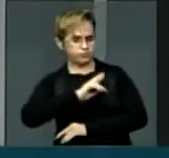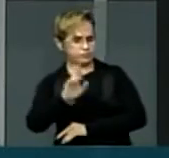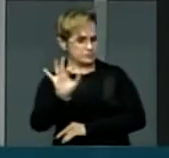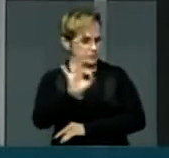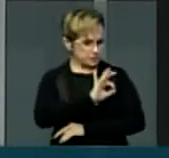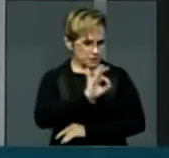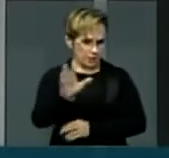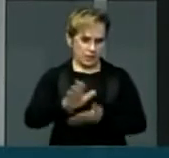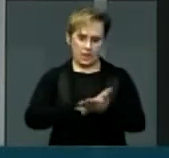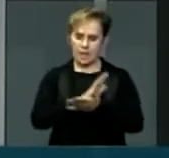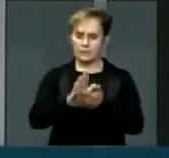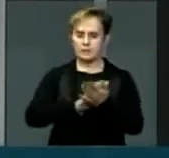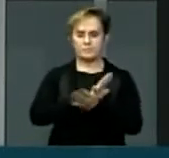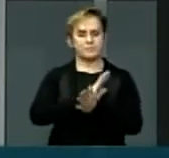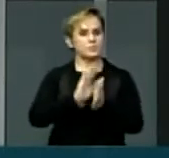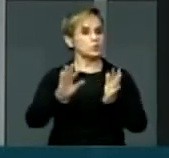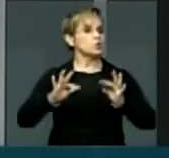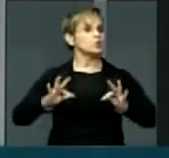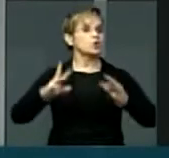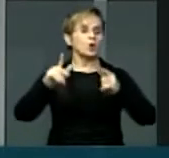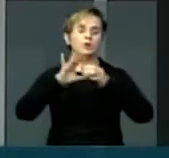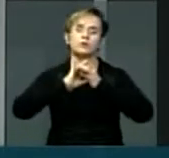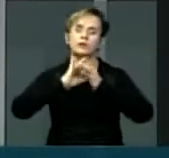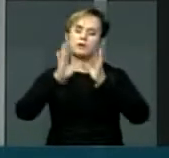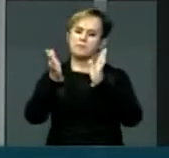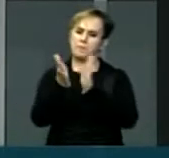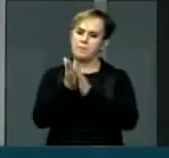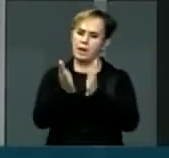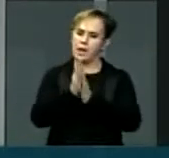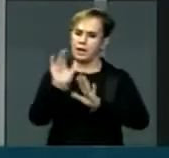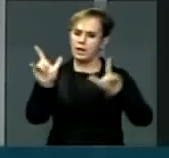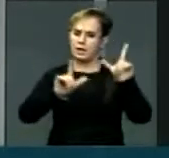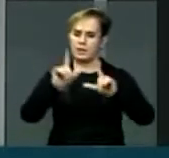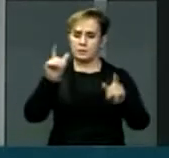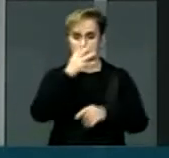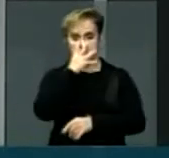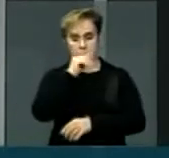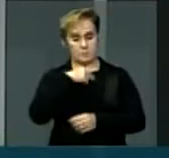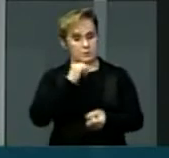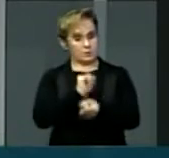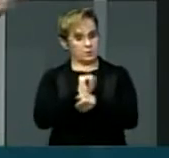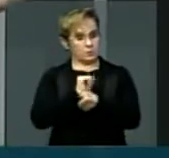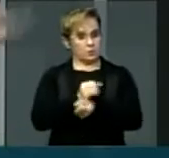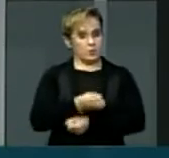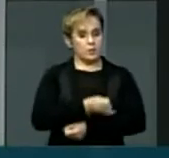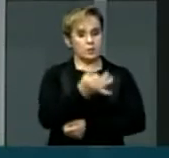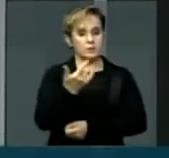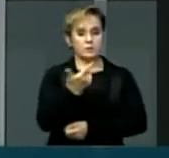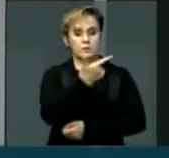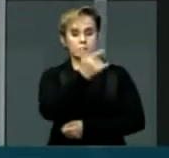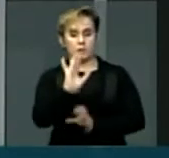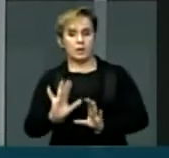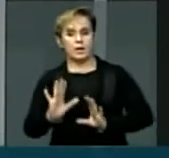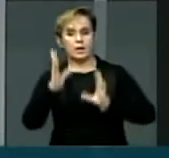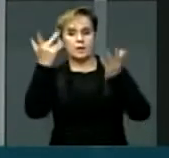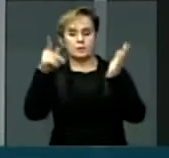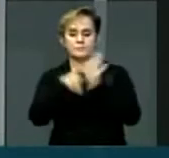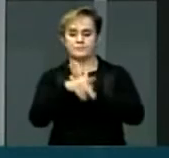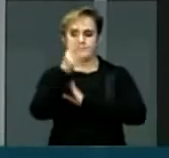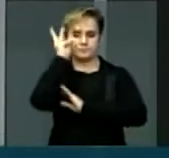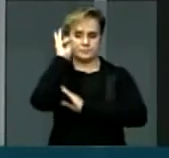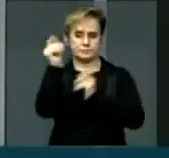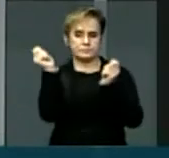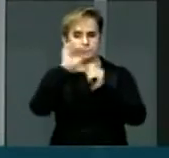orientação sexual. Portanto, parabéns à TV Guará, espero que outros espaços aconteçam para que o Maranhão finalmente